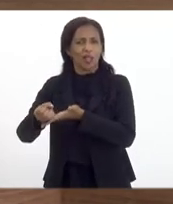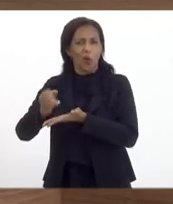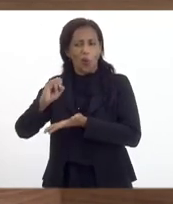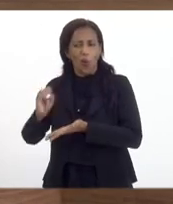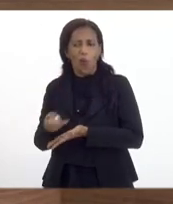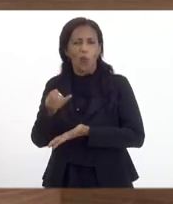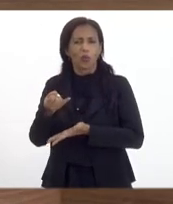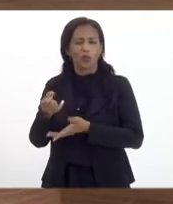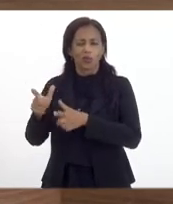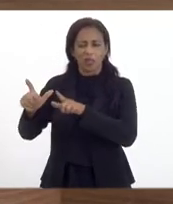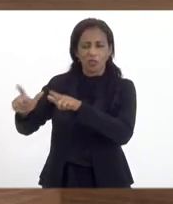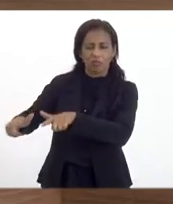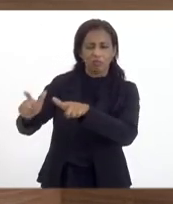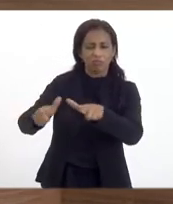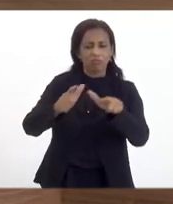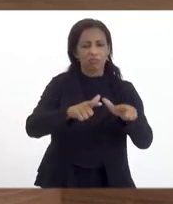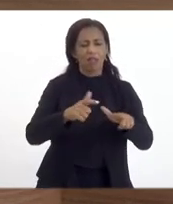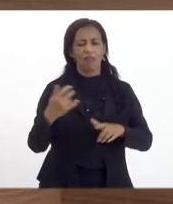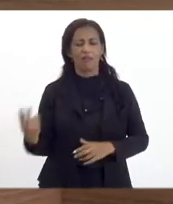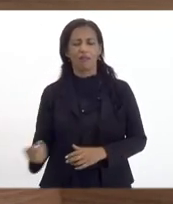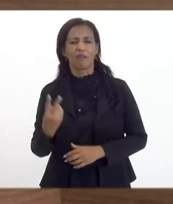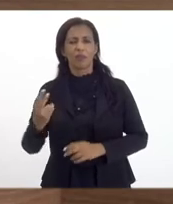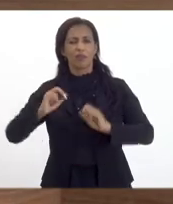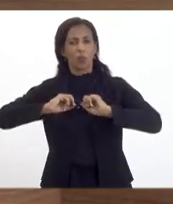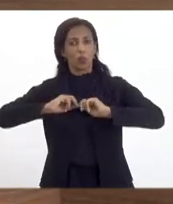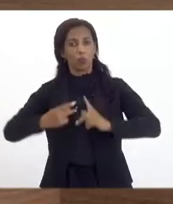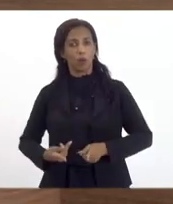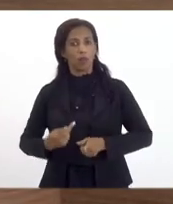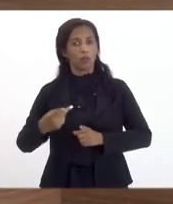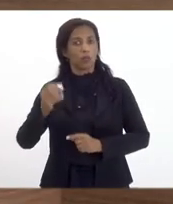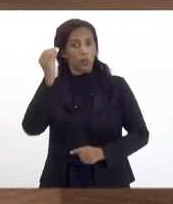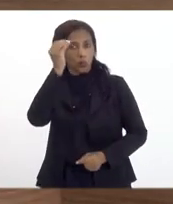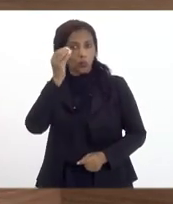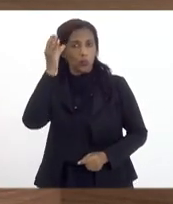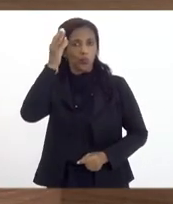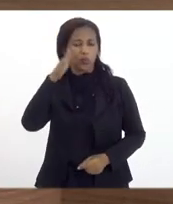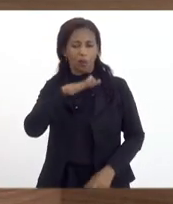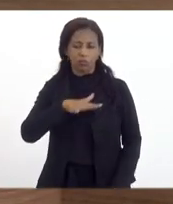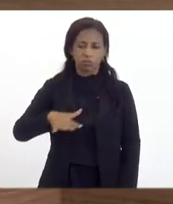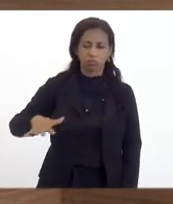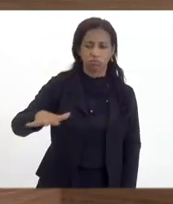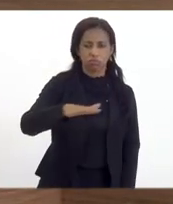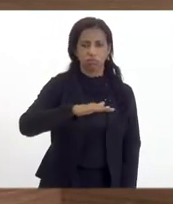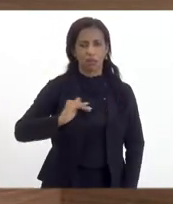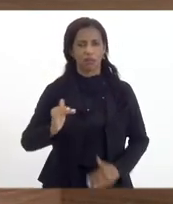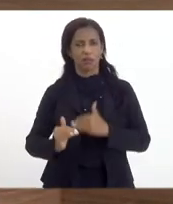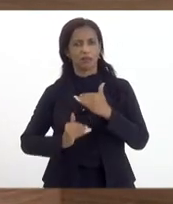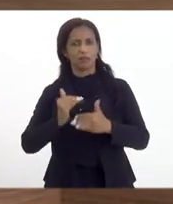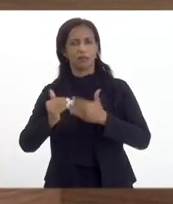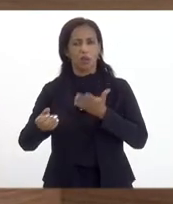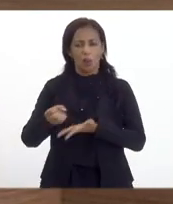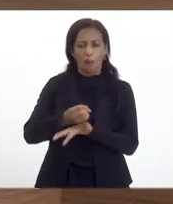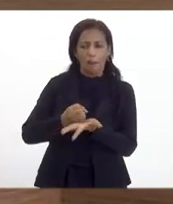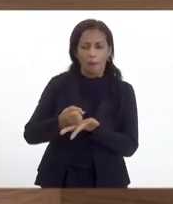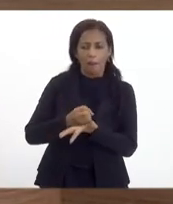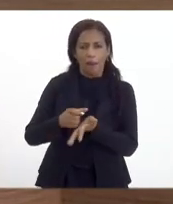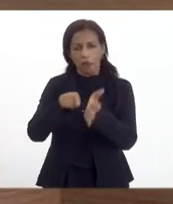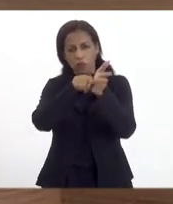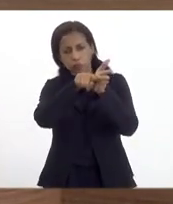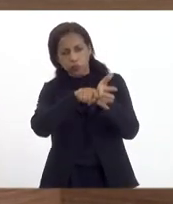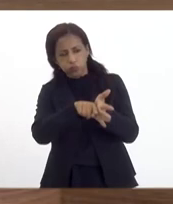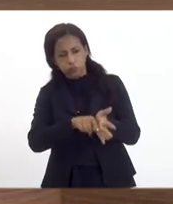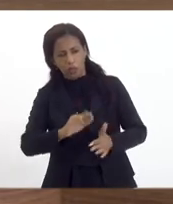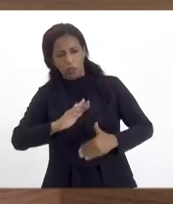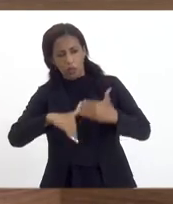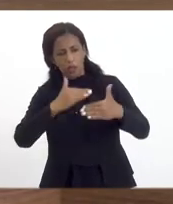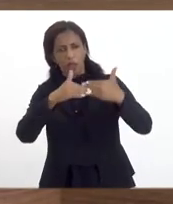e rurais, valorizar o aspecto humano e cultural da região e desenvolver com base em pesquisa, inovação